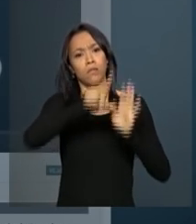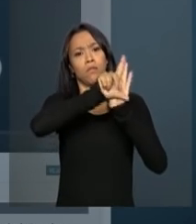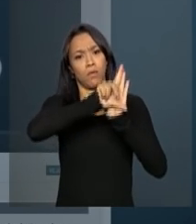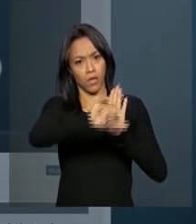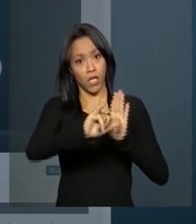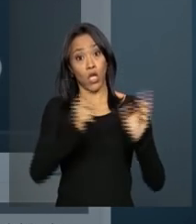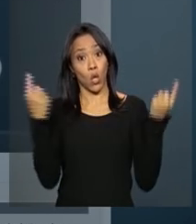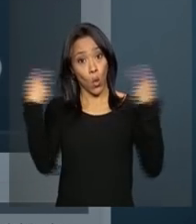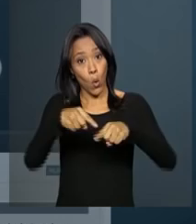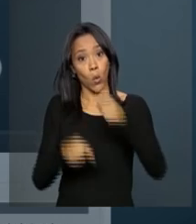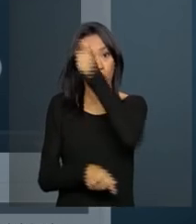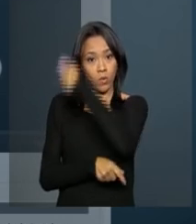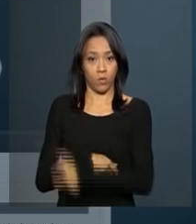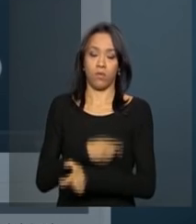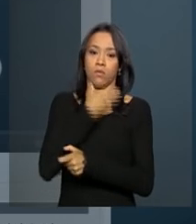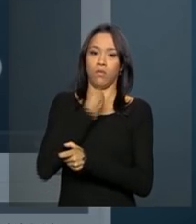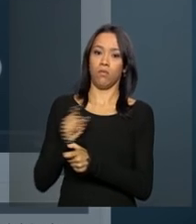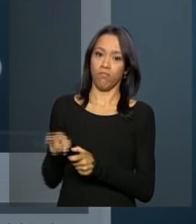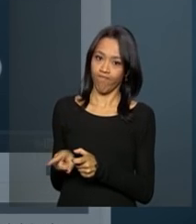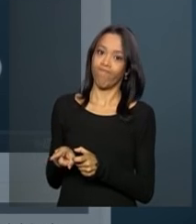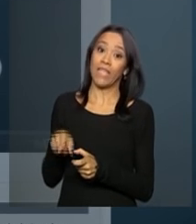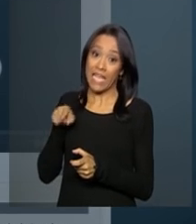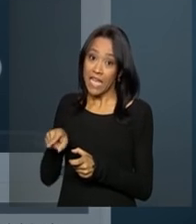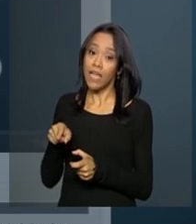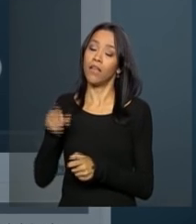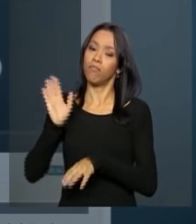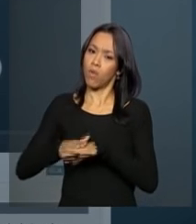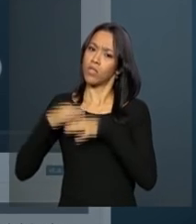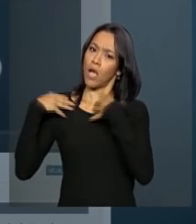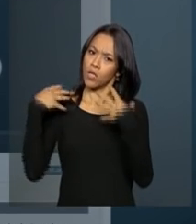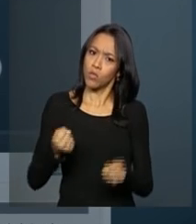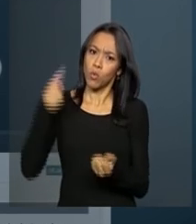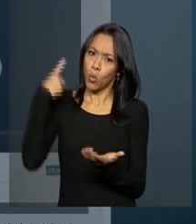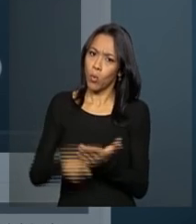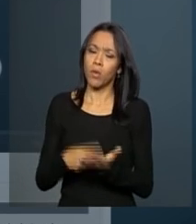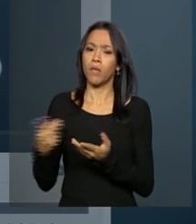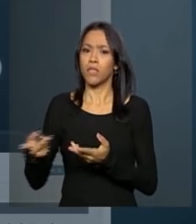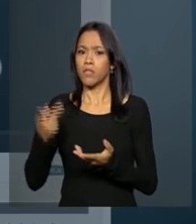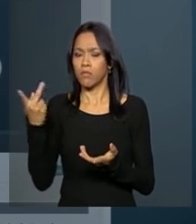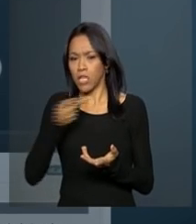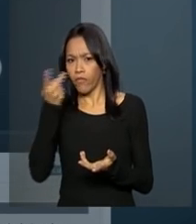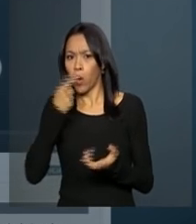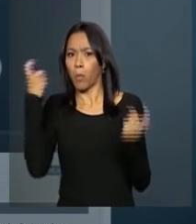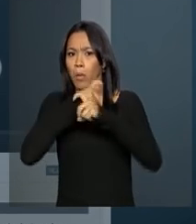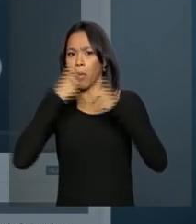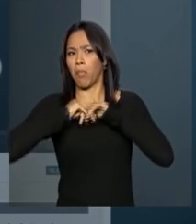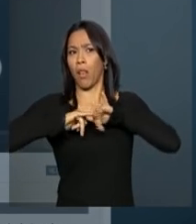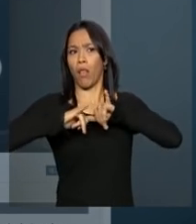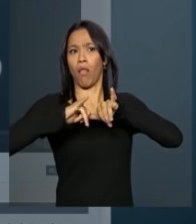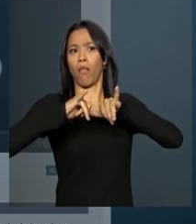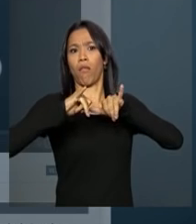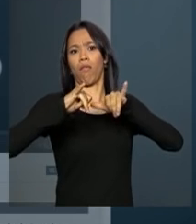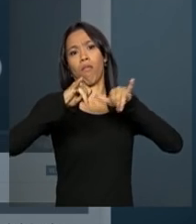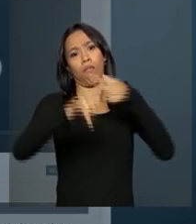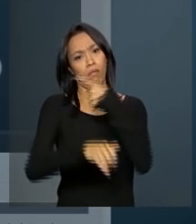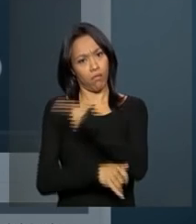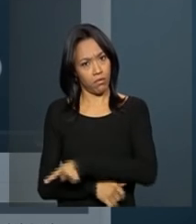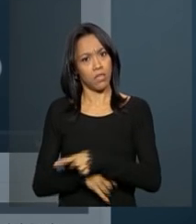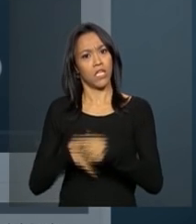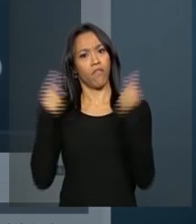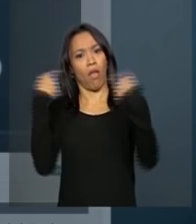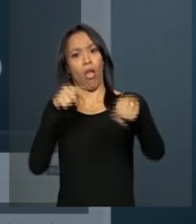contra Delcídio Damaral para que ele seja responsabilizado na forma da lei por todas as suas declarações